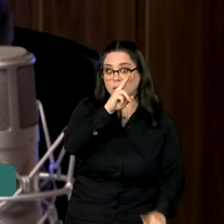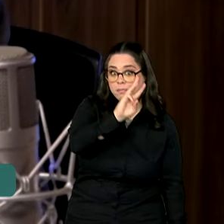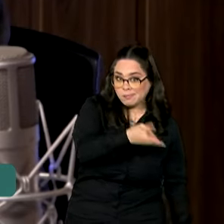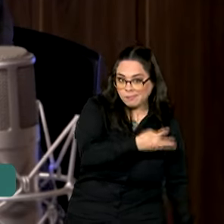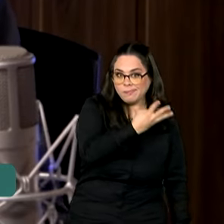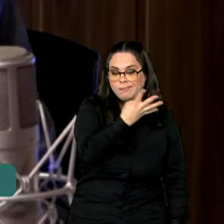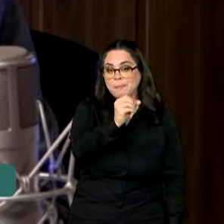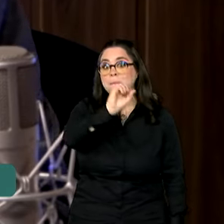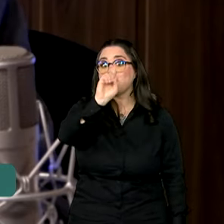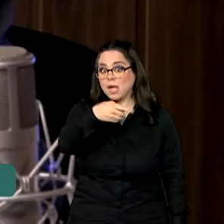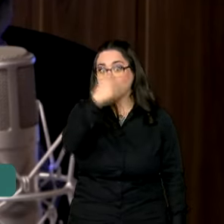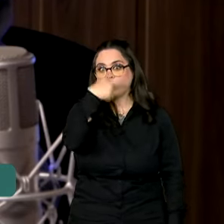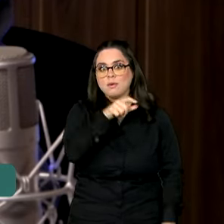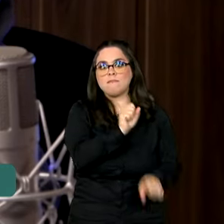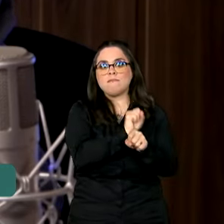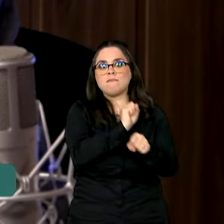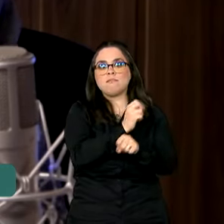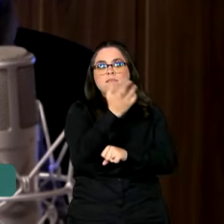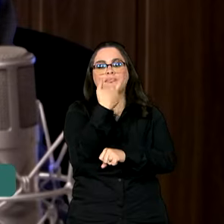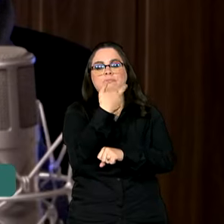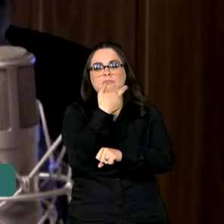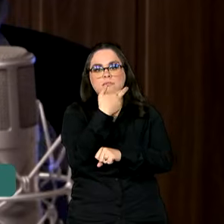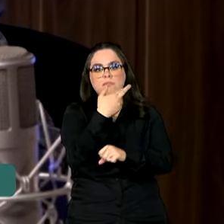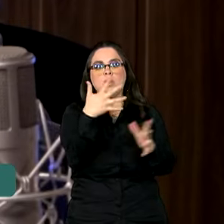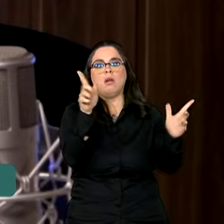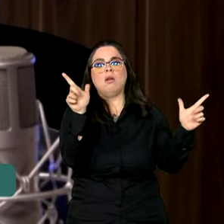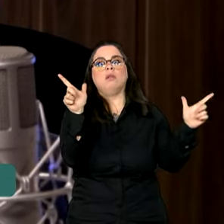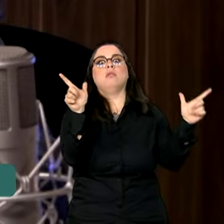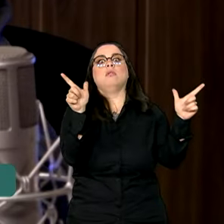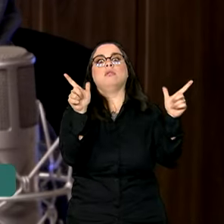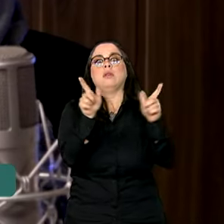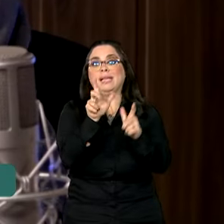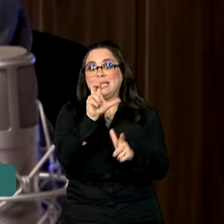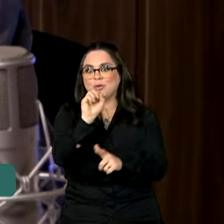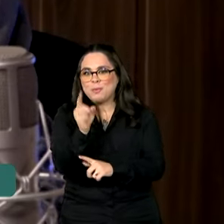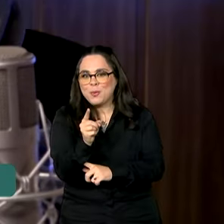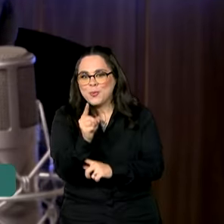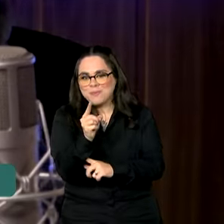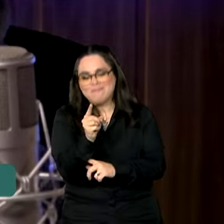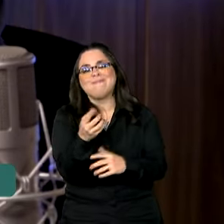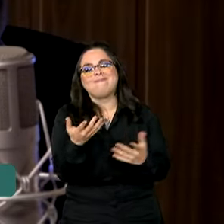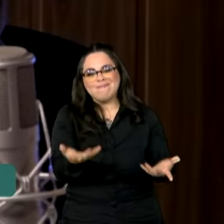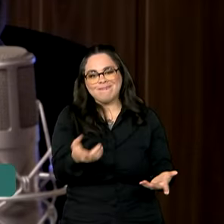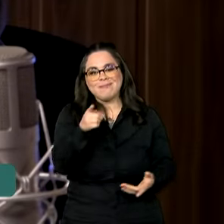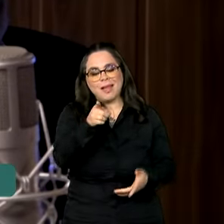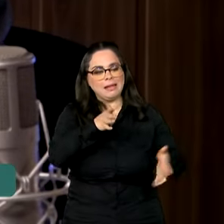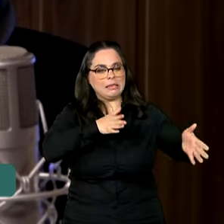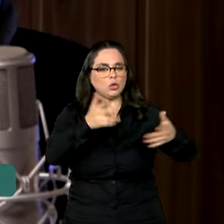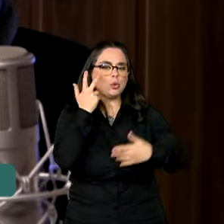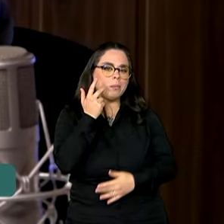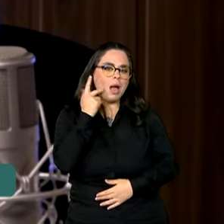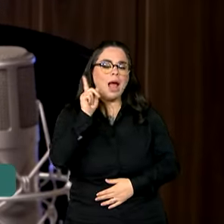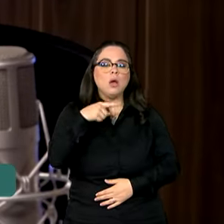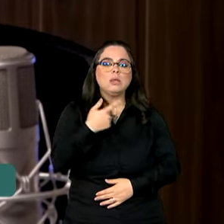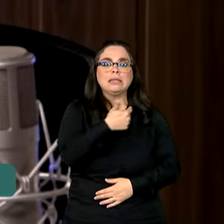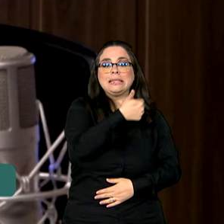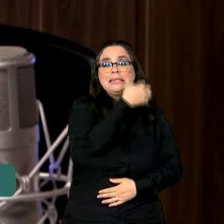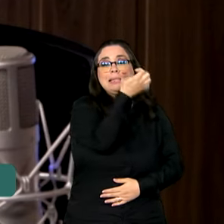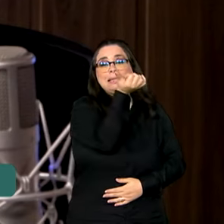mil pessoas aguardando alguma resposta. Hoje nós estamos em torno de 500 mil pessoas aguardando. Em média, se levava